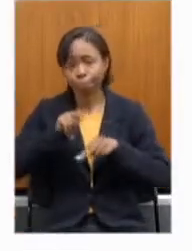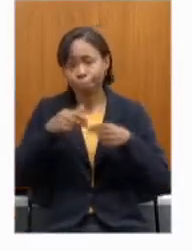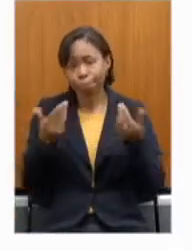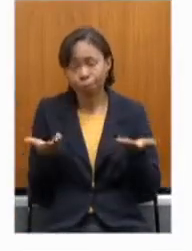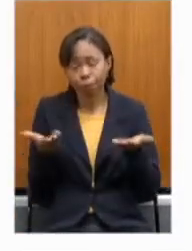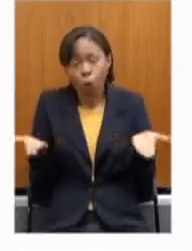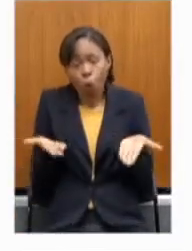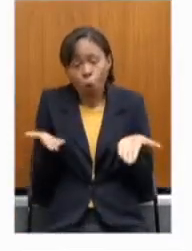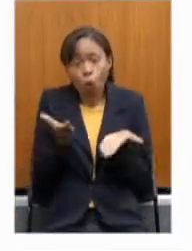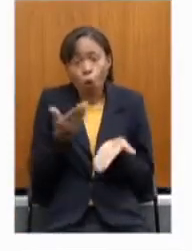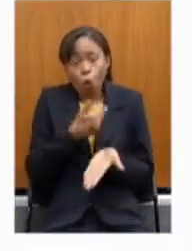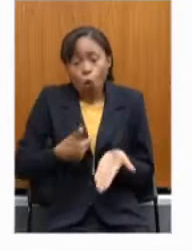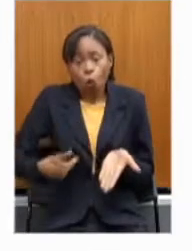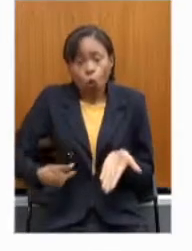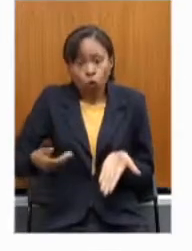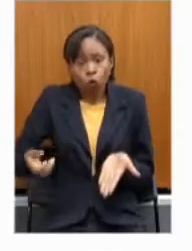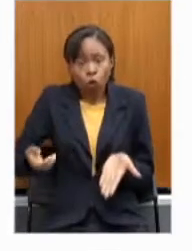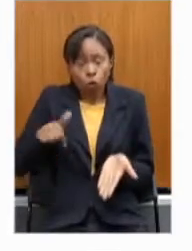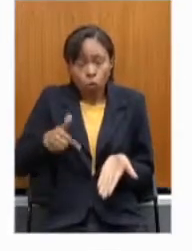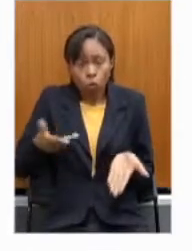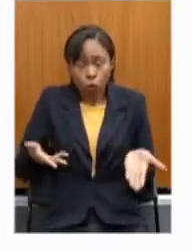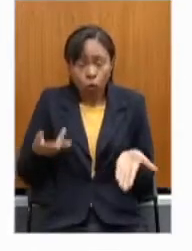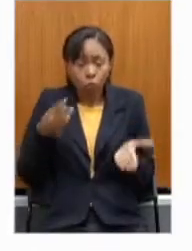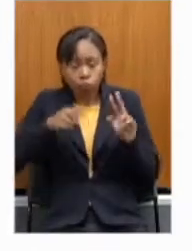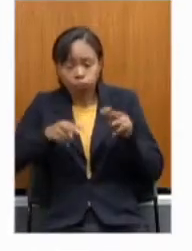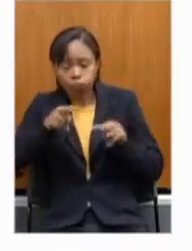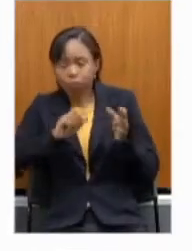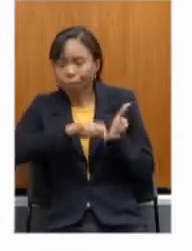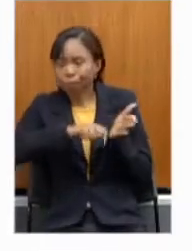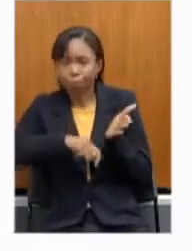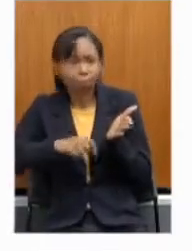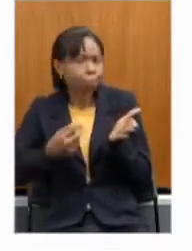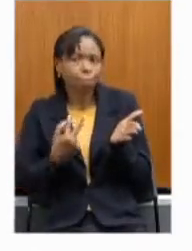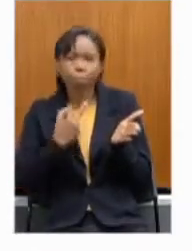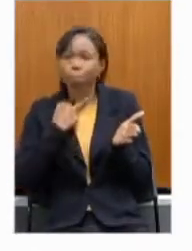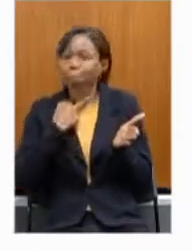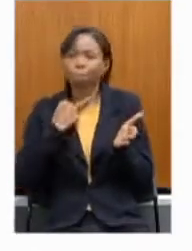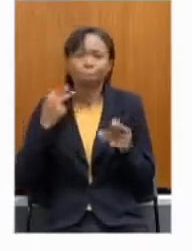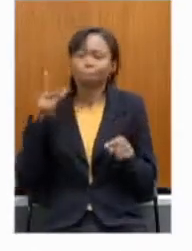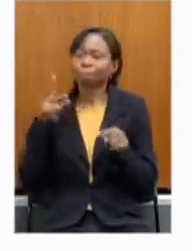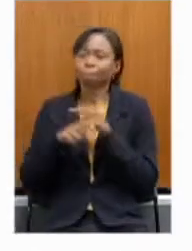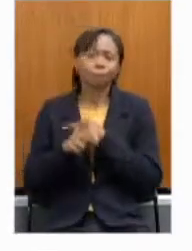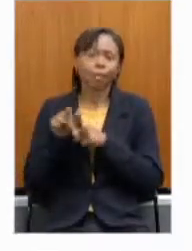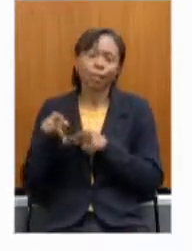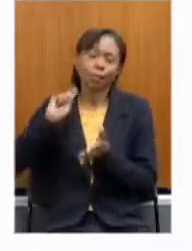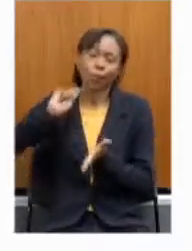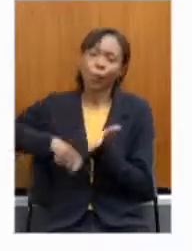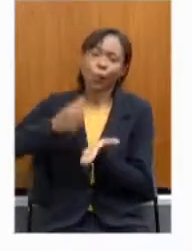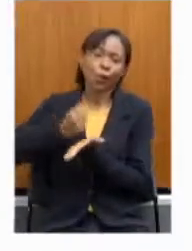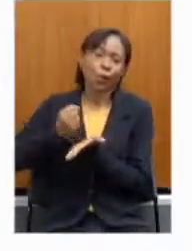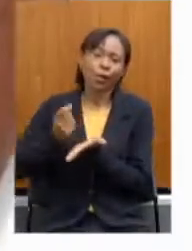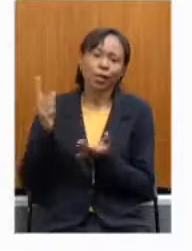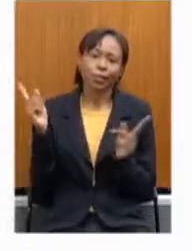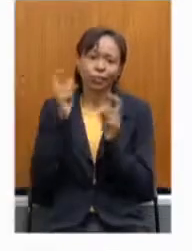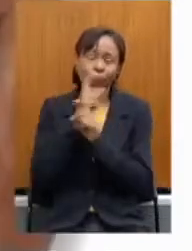governo Considerando que O contrato é lesivo Ele tenha se considerado Incapaz de romper Esse contrato Então essa é uma situação